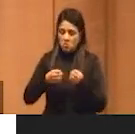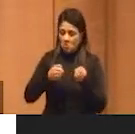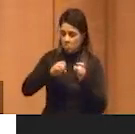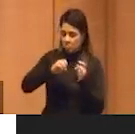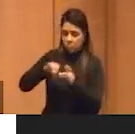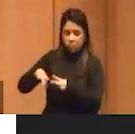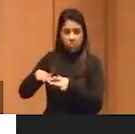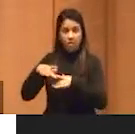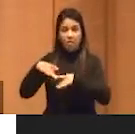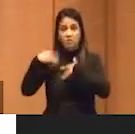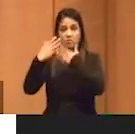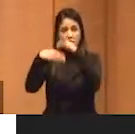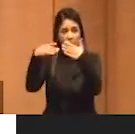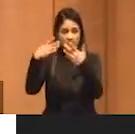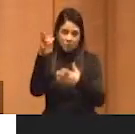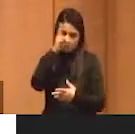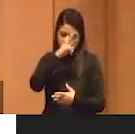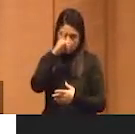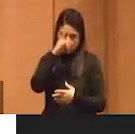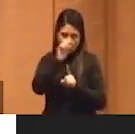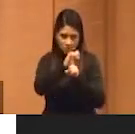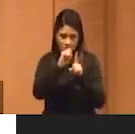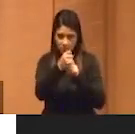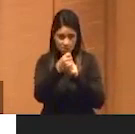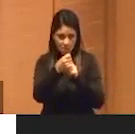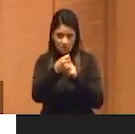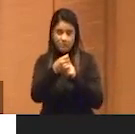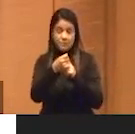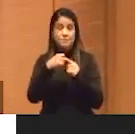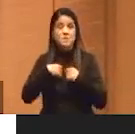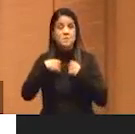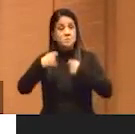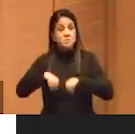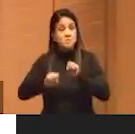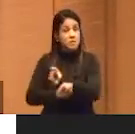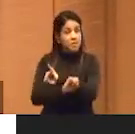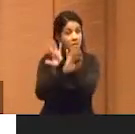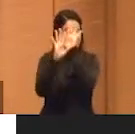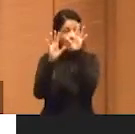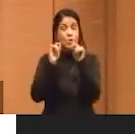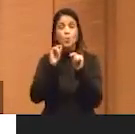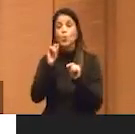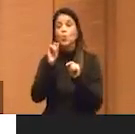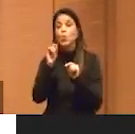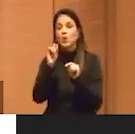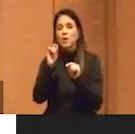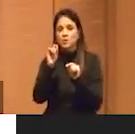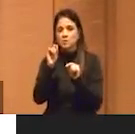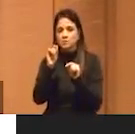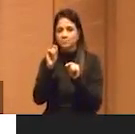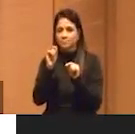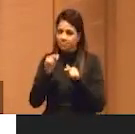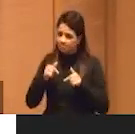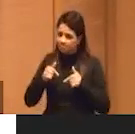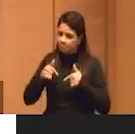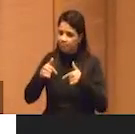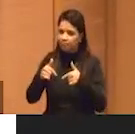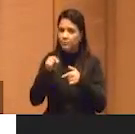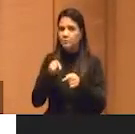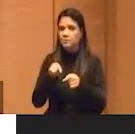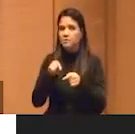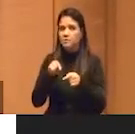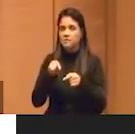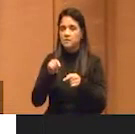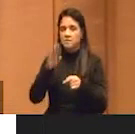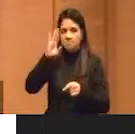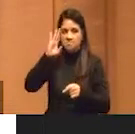histórico da tecnologia e da sociedade, temos que ter claro o que é que está em jogo, e já antecipando o que eu vou